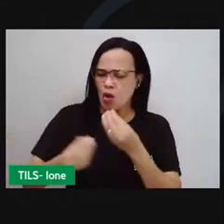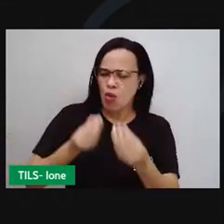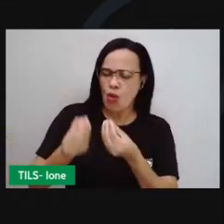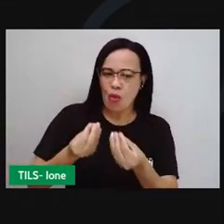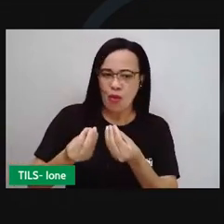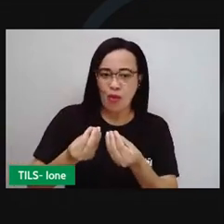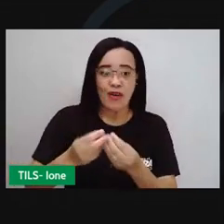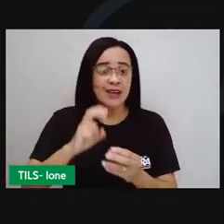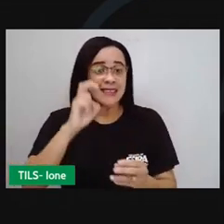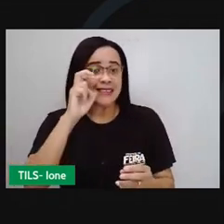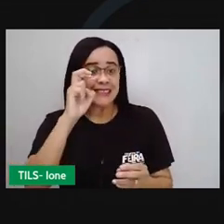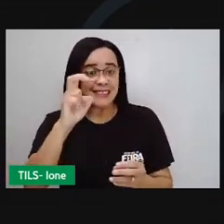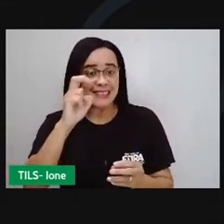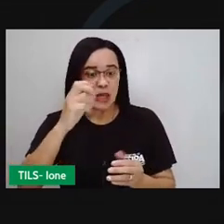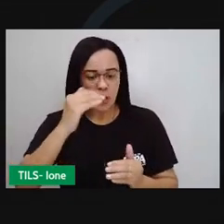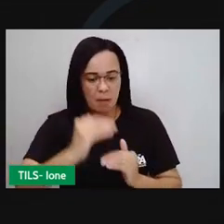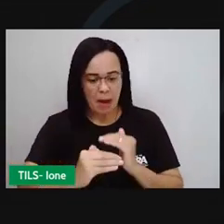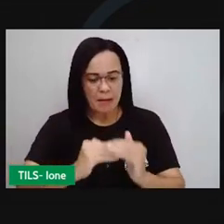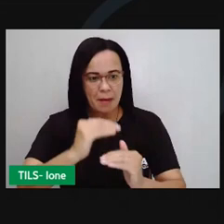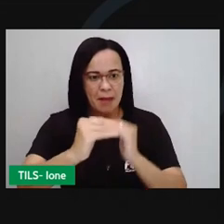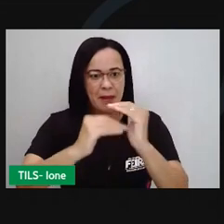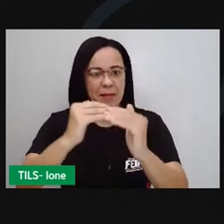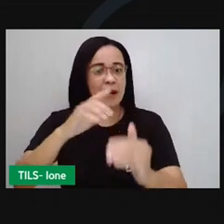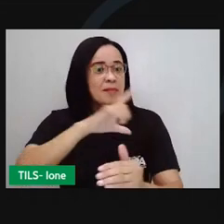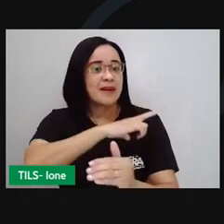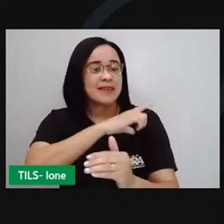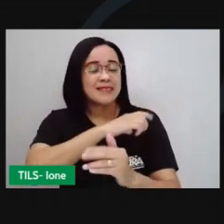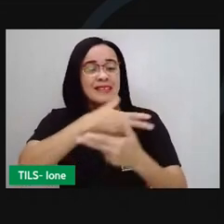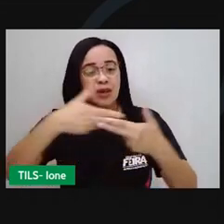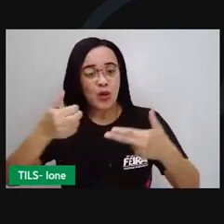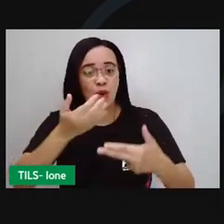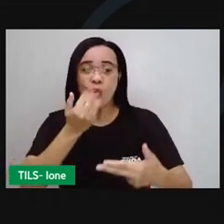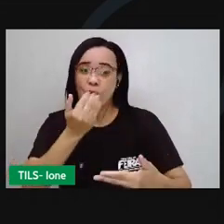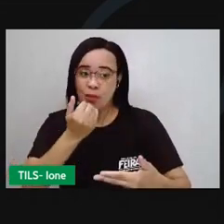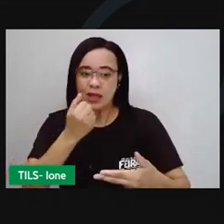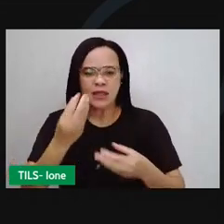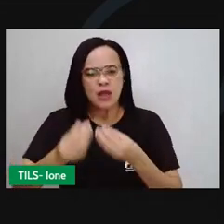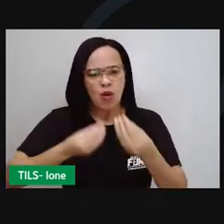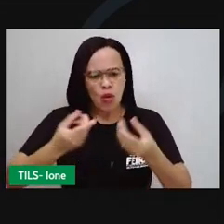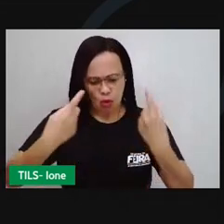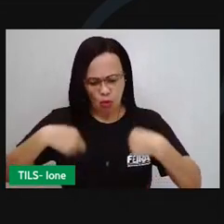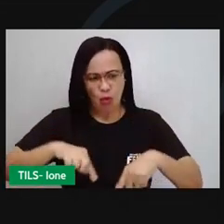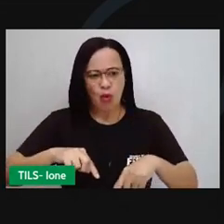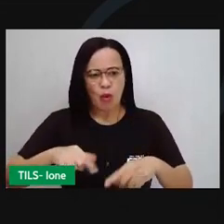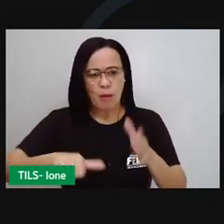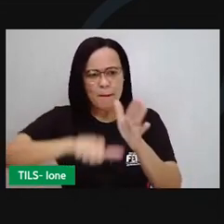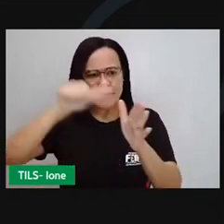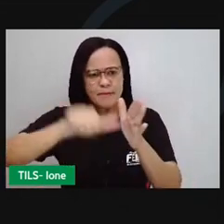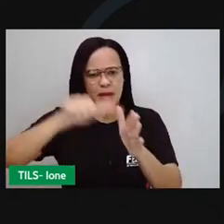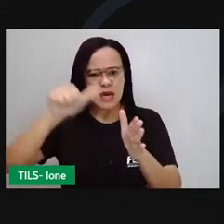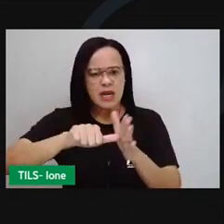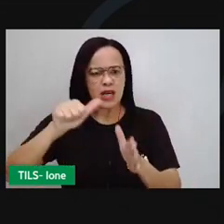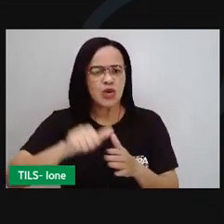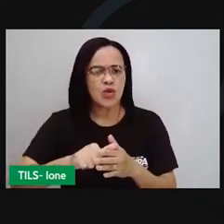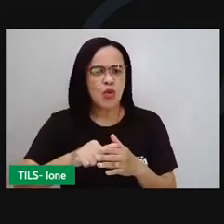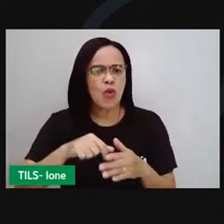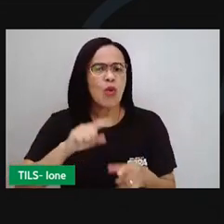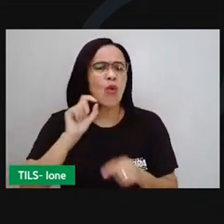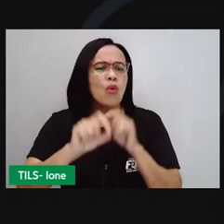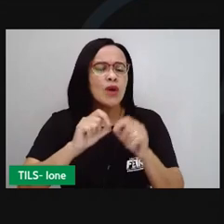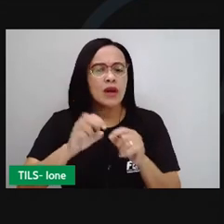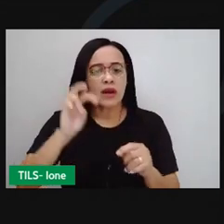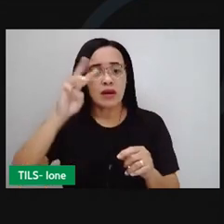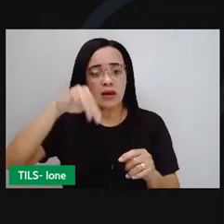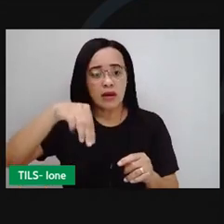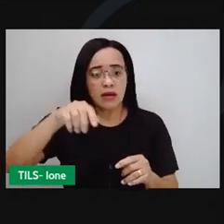cinco estágios que o alimento passa para ser digerido no nosso corpo. O primeiro deles é chamado de mastigação. Isso mesmo!